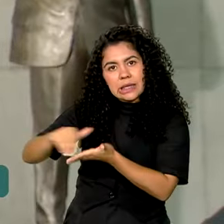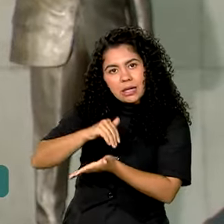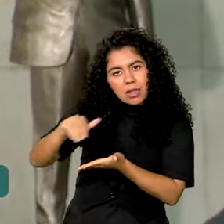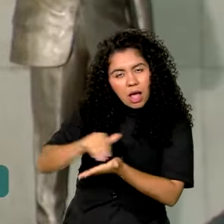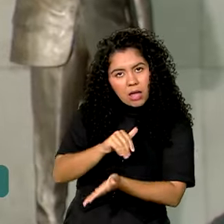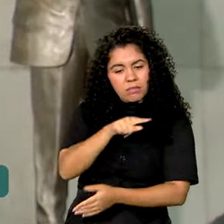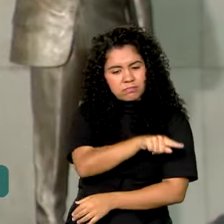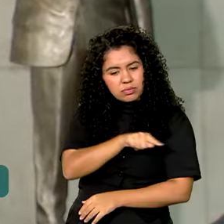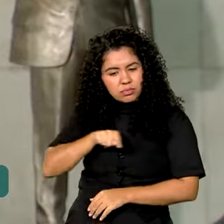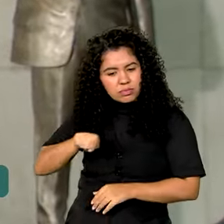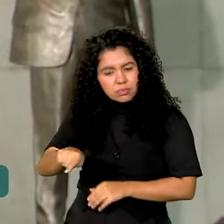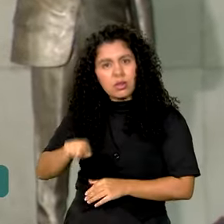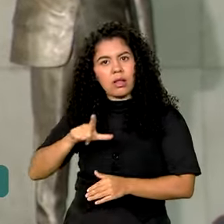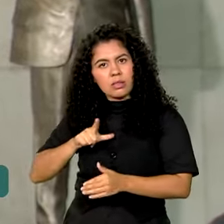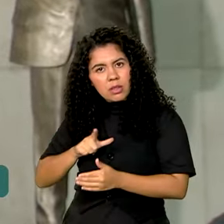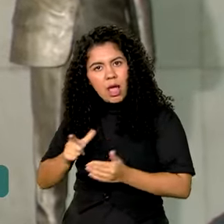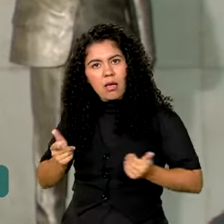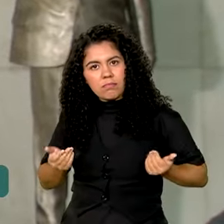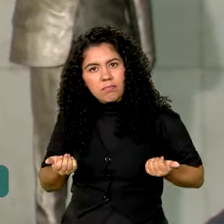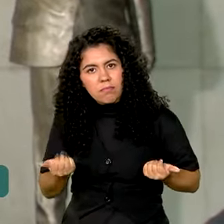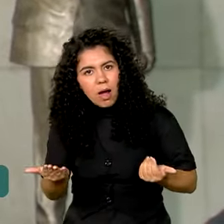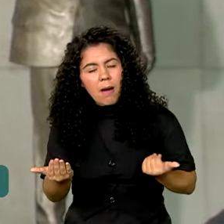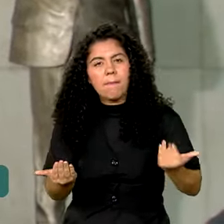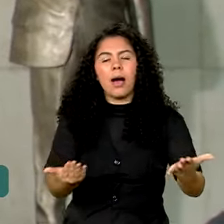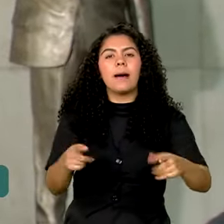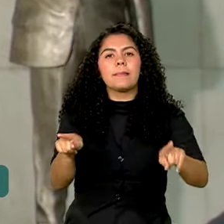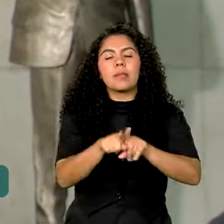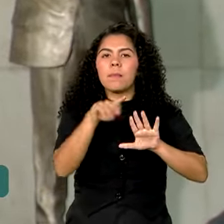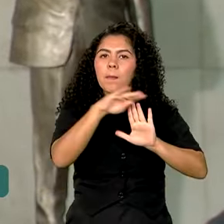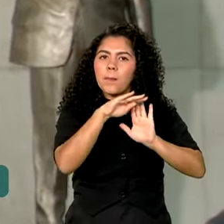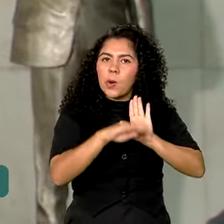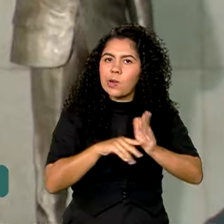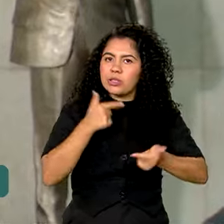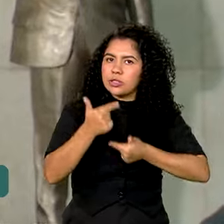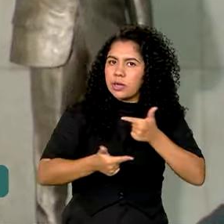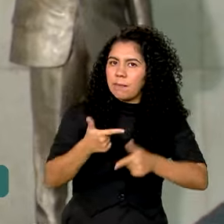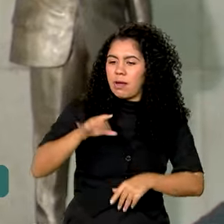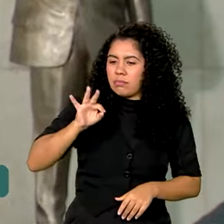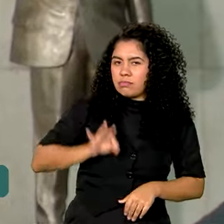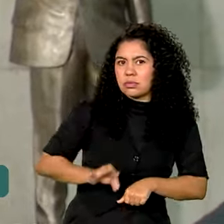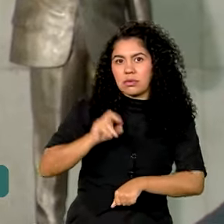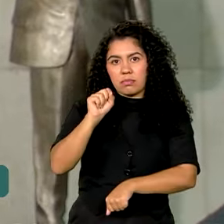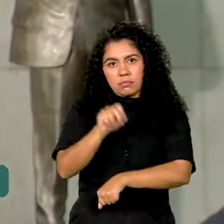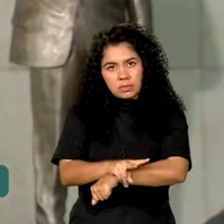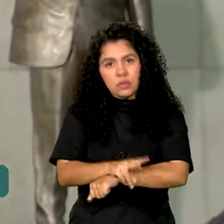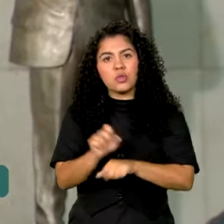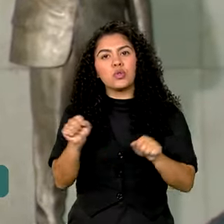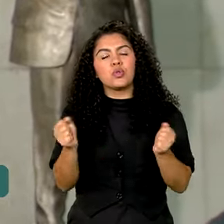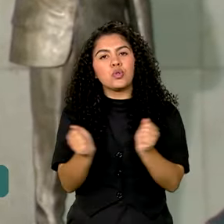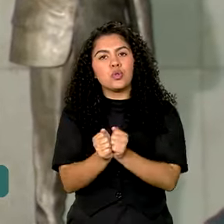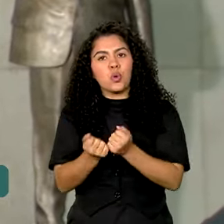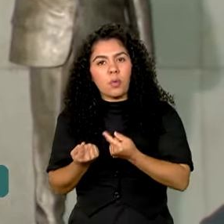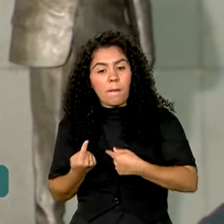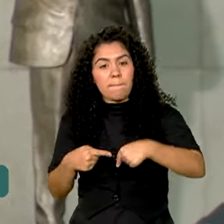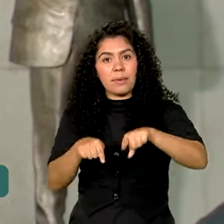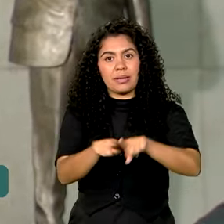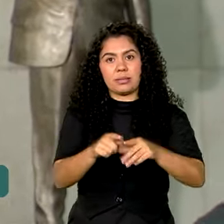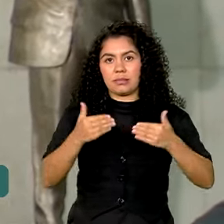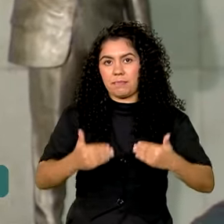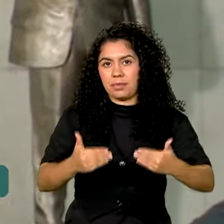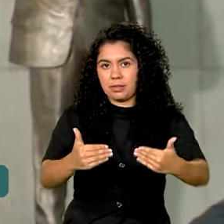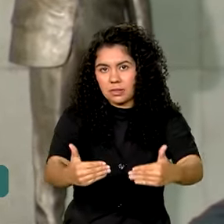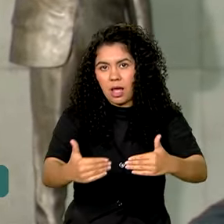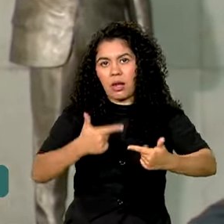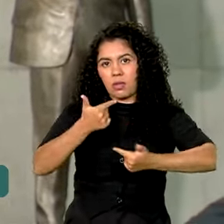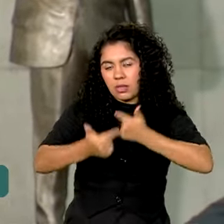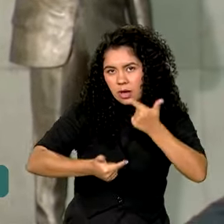patrocinado ao longo do país, até os programas de trabalho, emprego e renda, em parceria com o Ministério do Trabalho também,